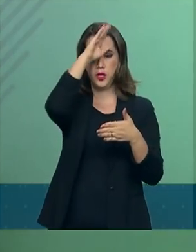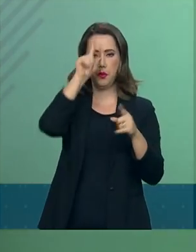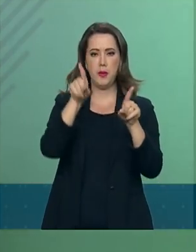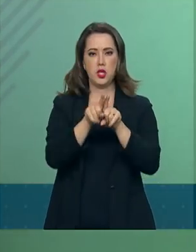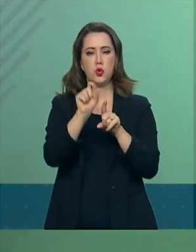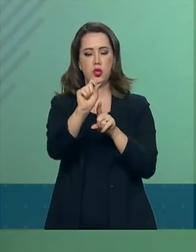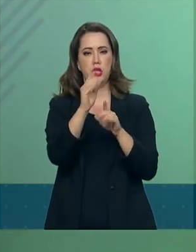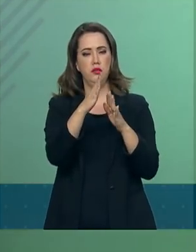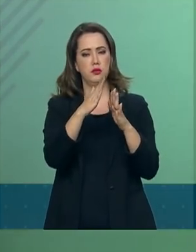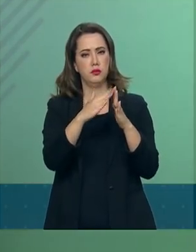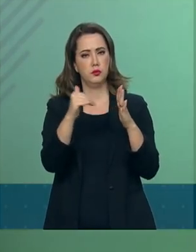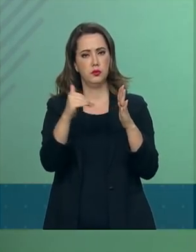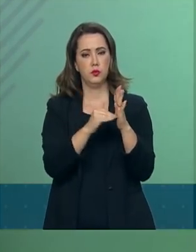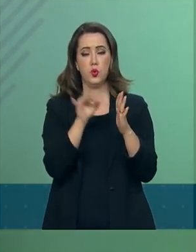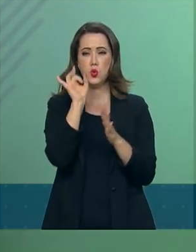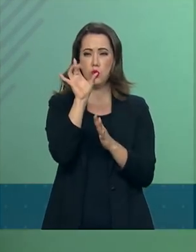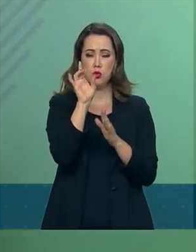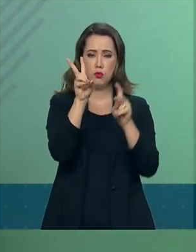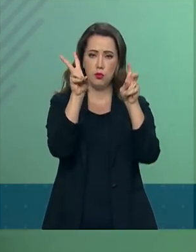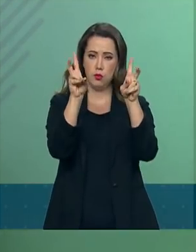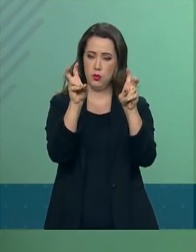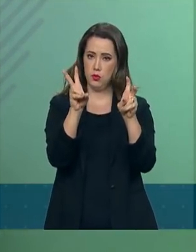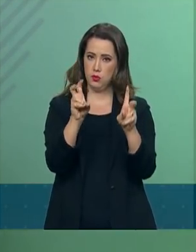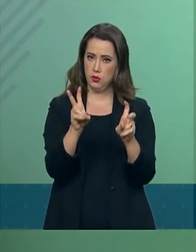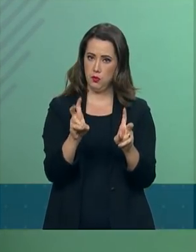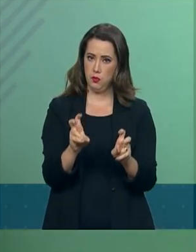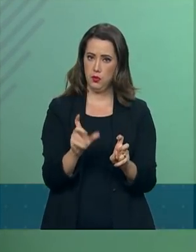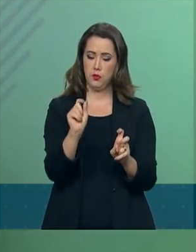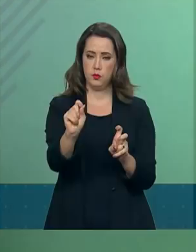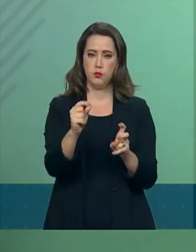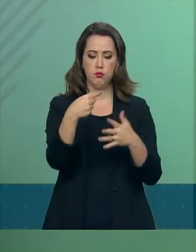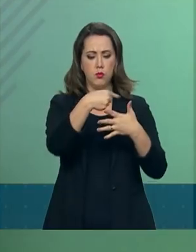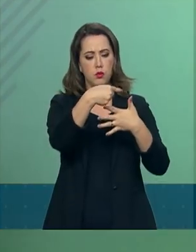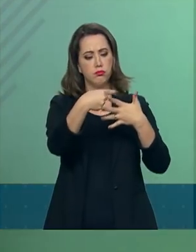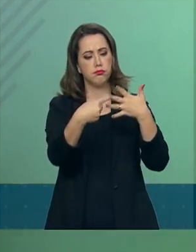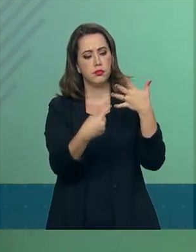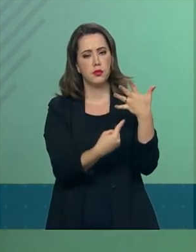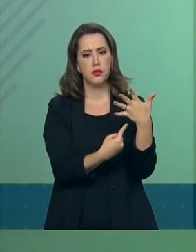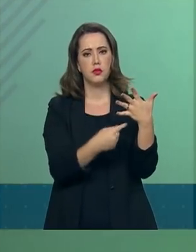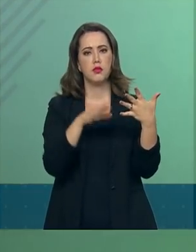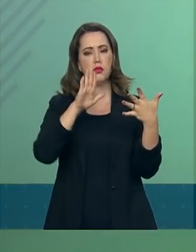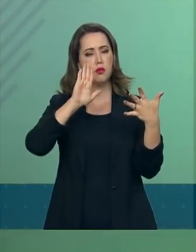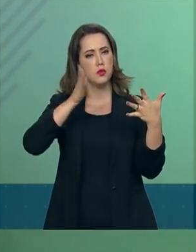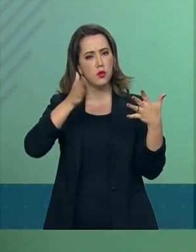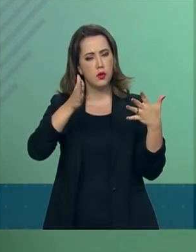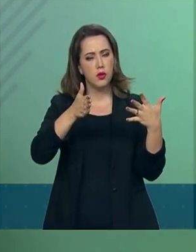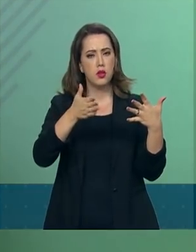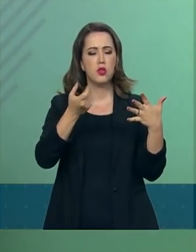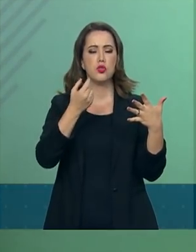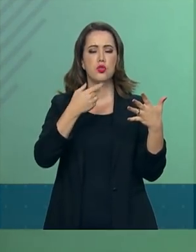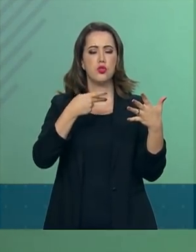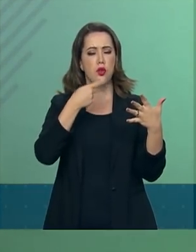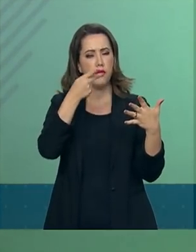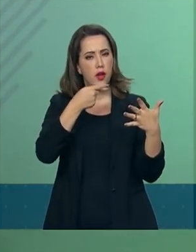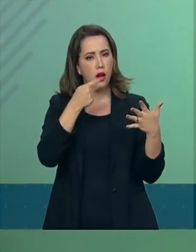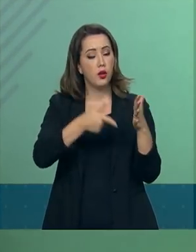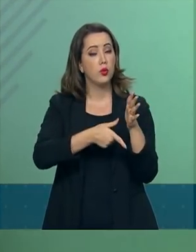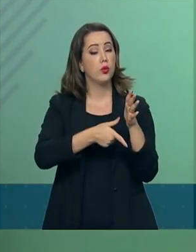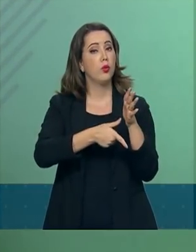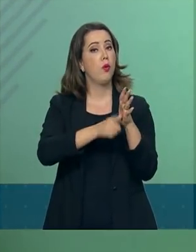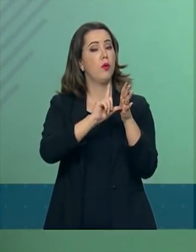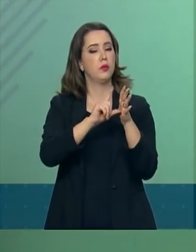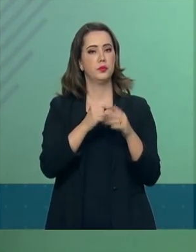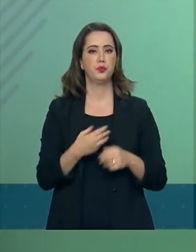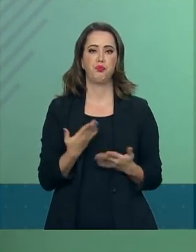Apenas alguns assuntos, dentre tantos, que foram iluminados. No